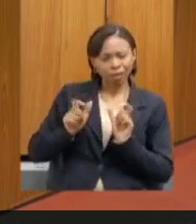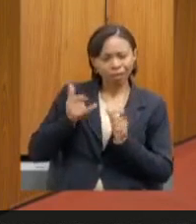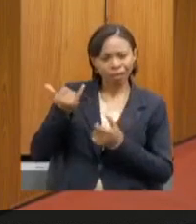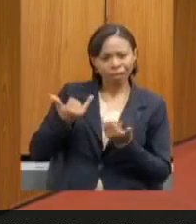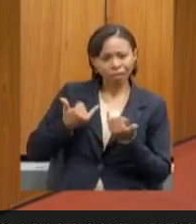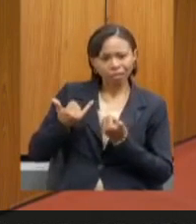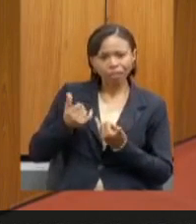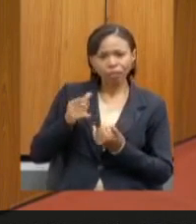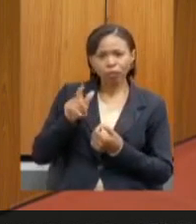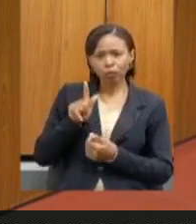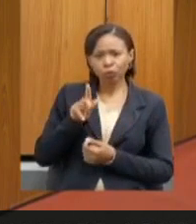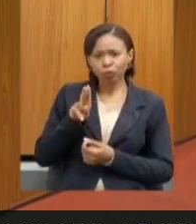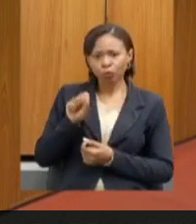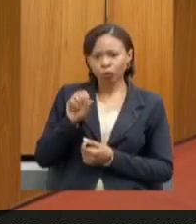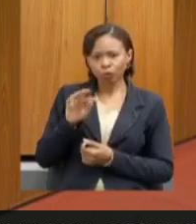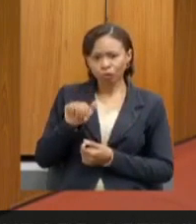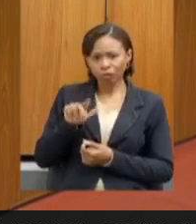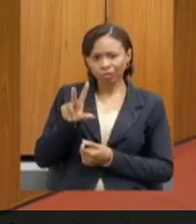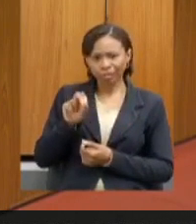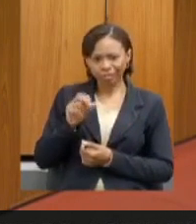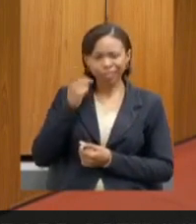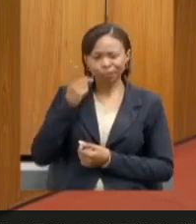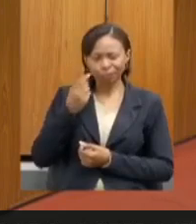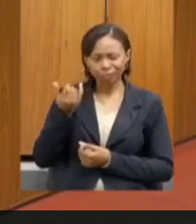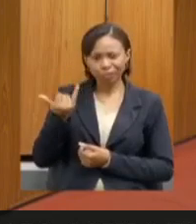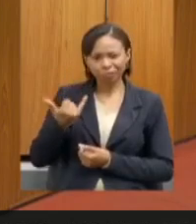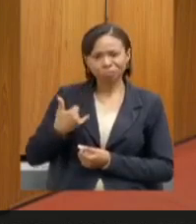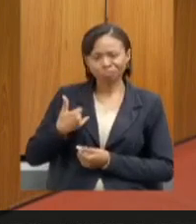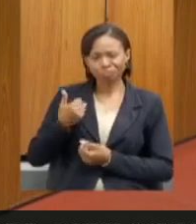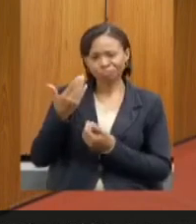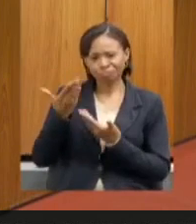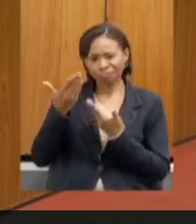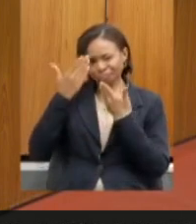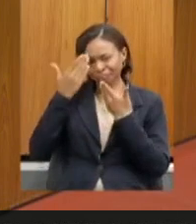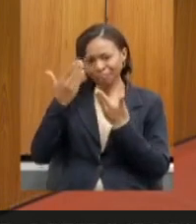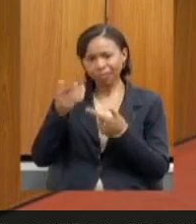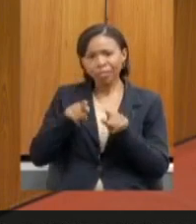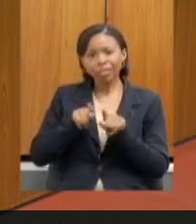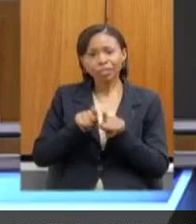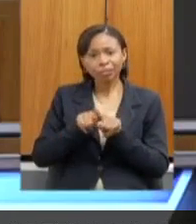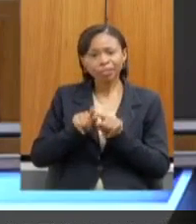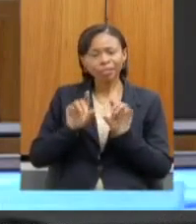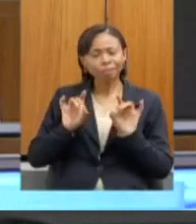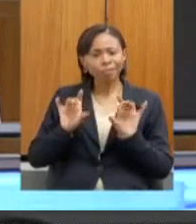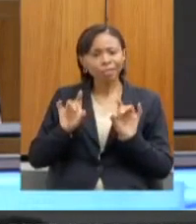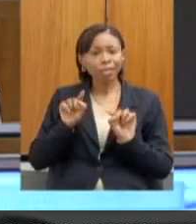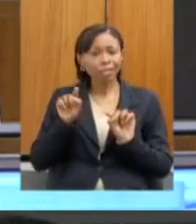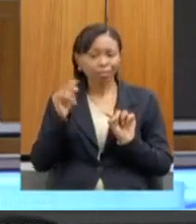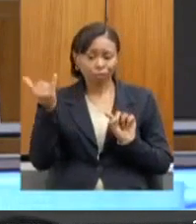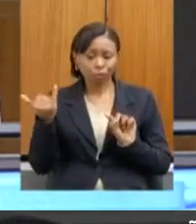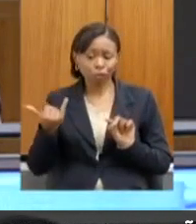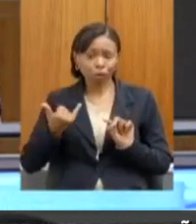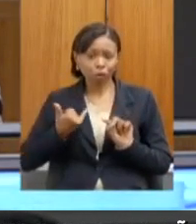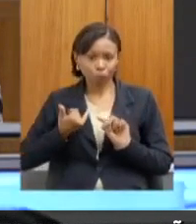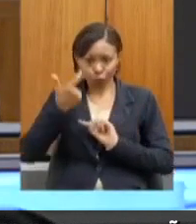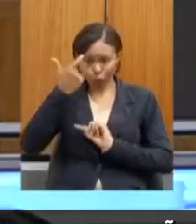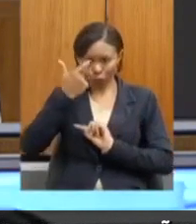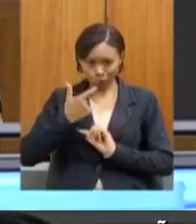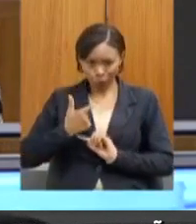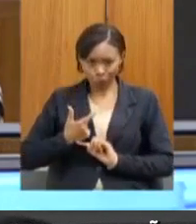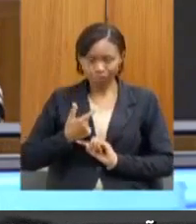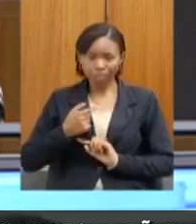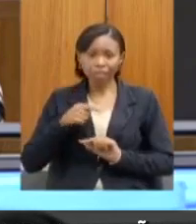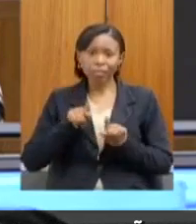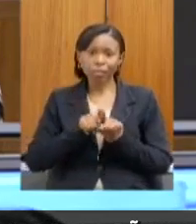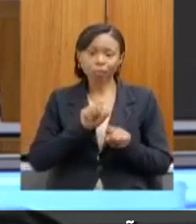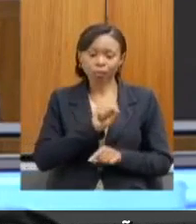Santana e, de maneira muito especial, da mesma forma que ele se referenciou a mim, ao deputado, ao amigo